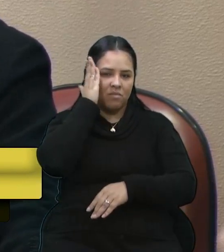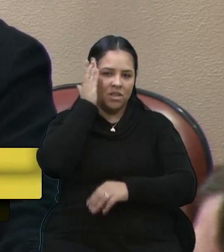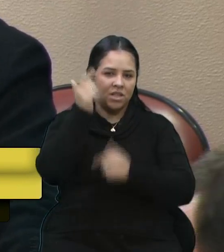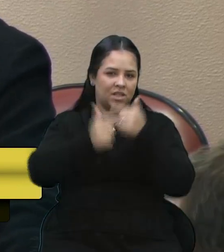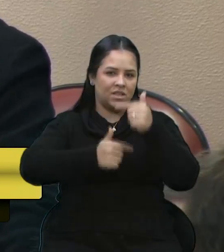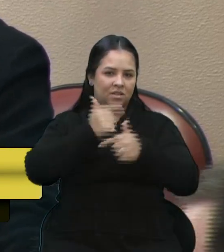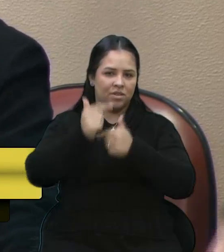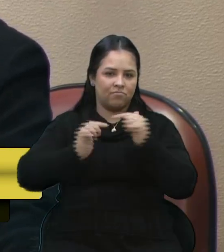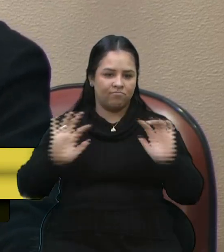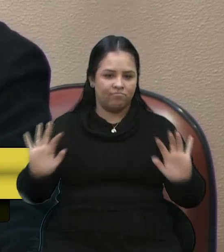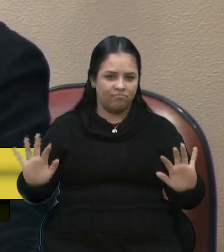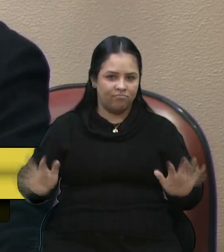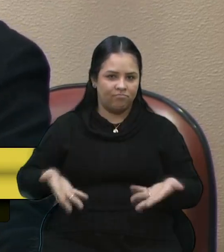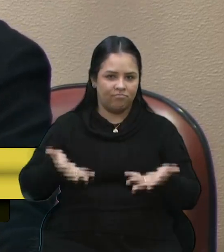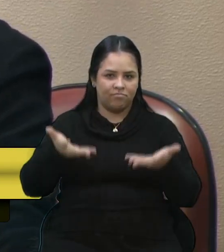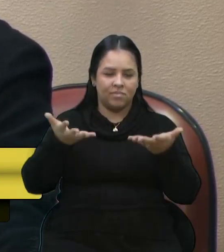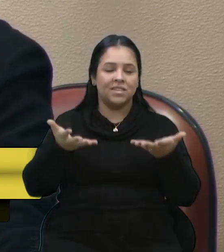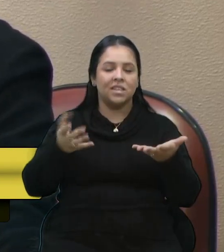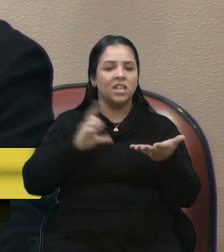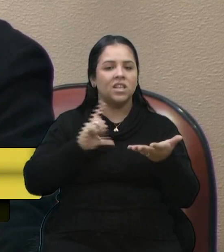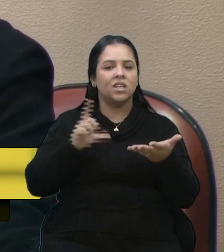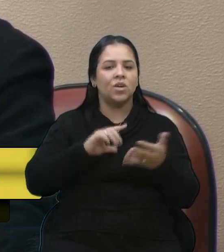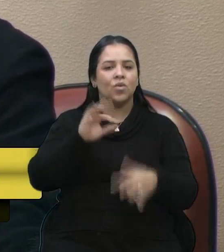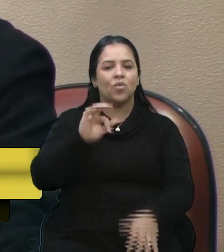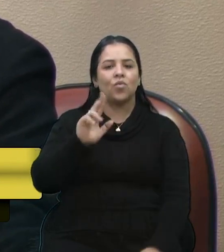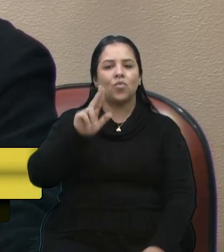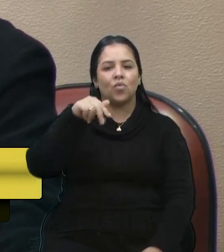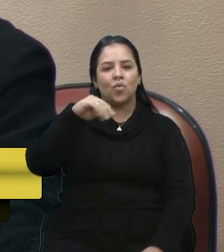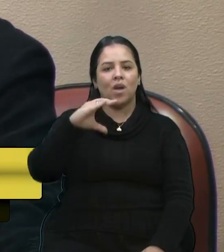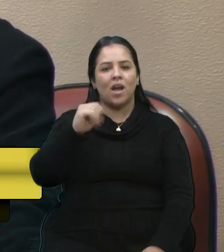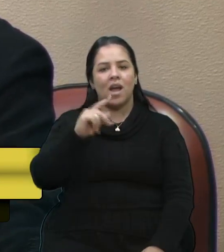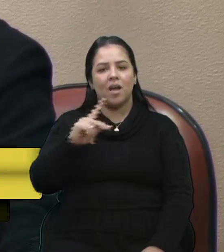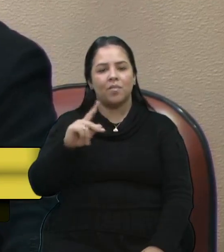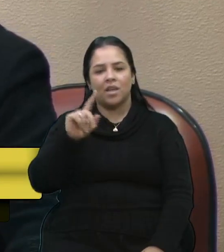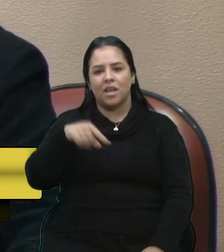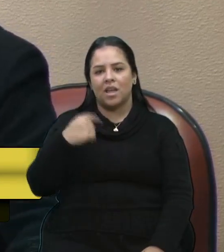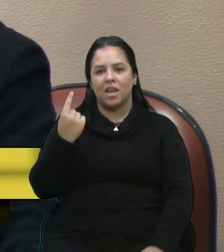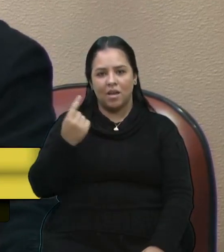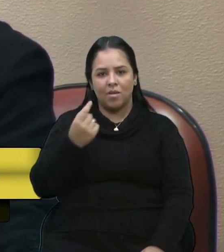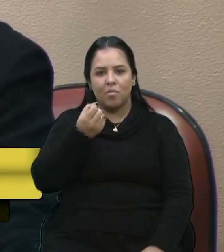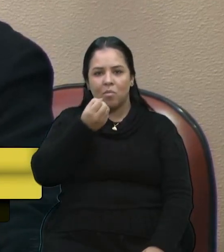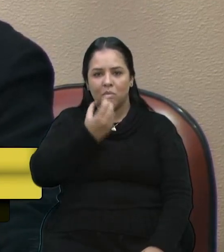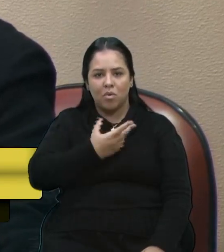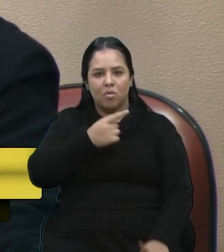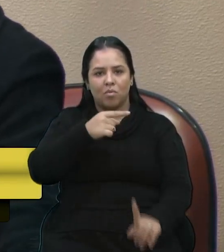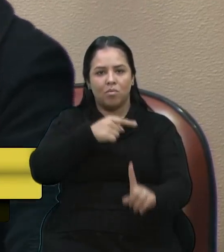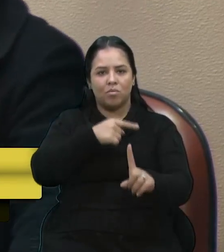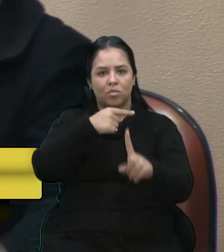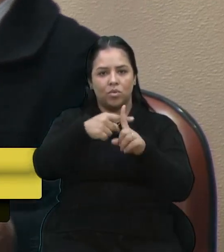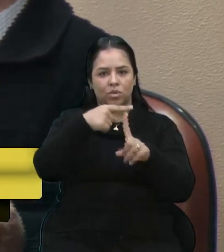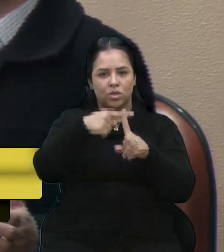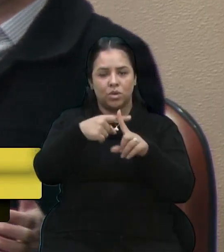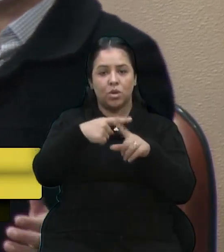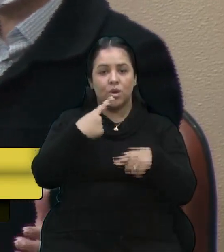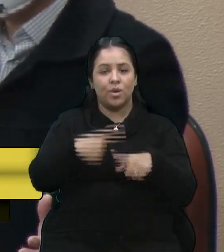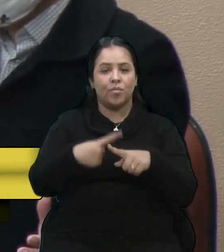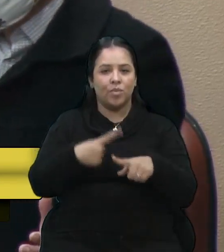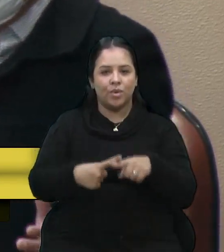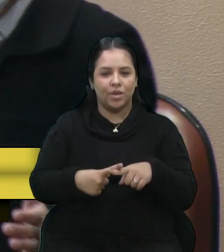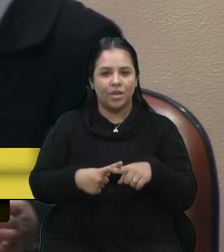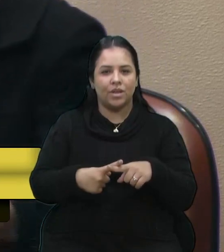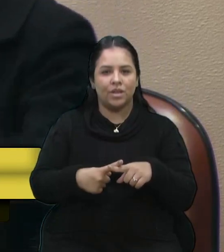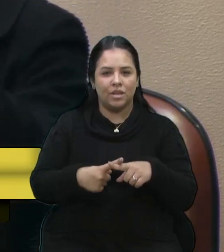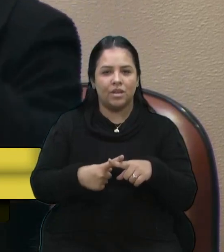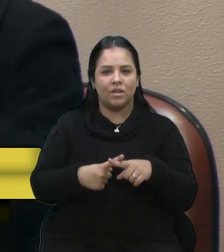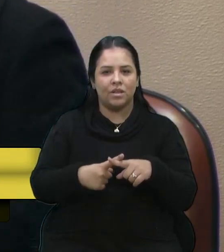o fomento do fundo da Casa Popular, FUNCAP, é extremamente positivo para o município, porque quando